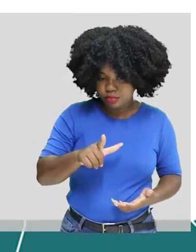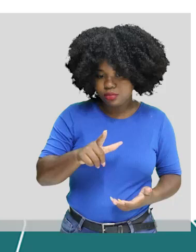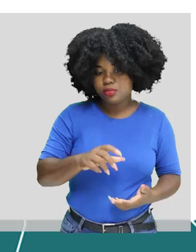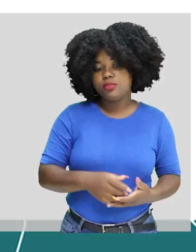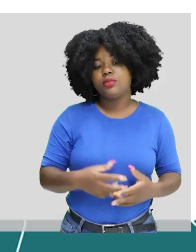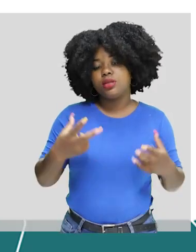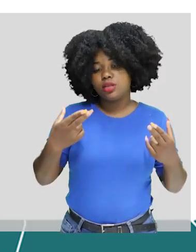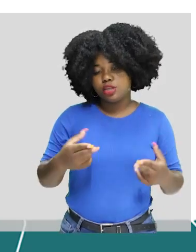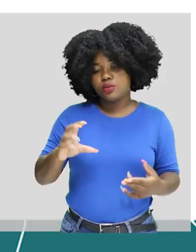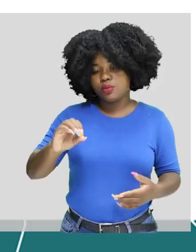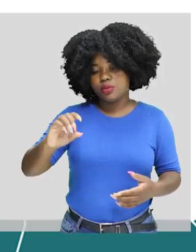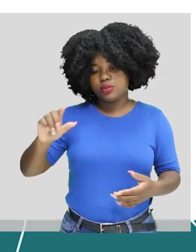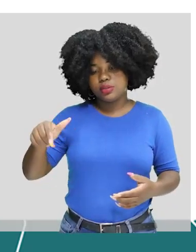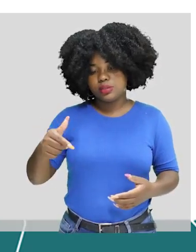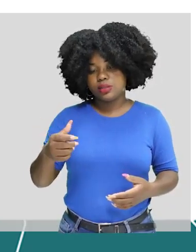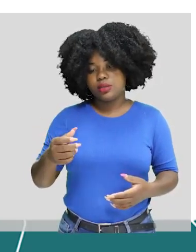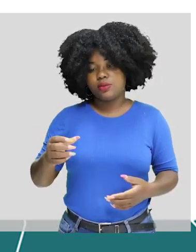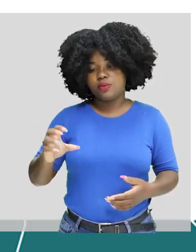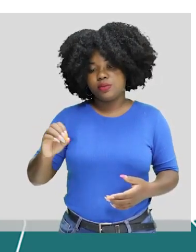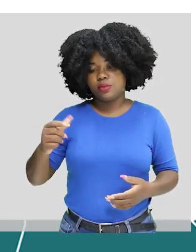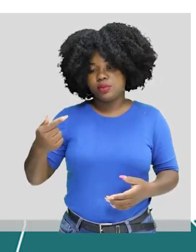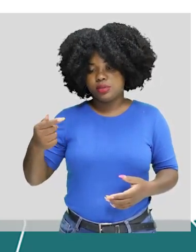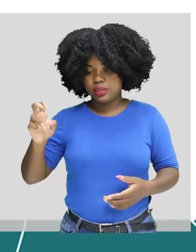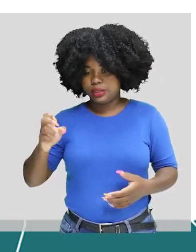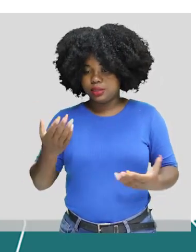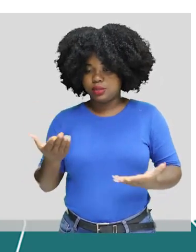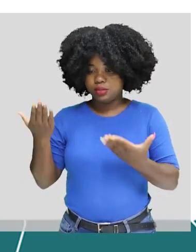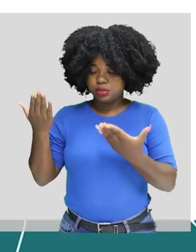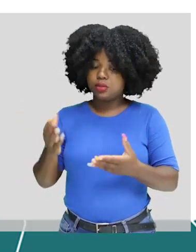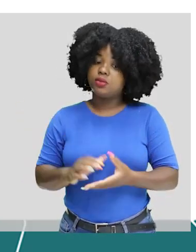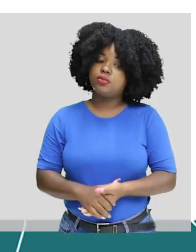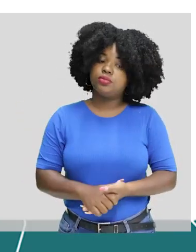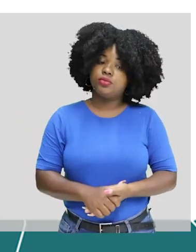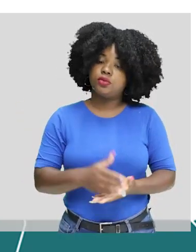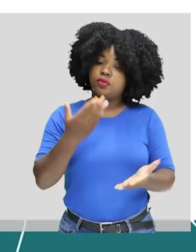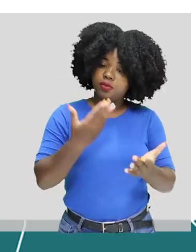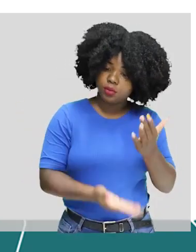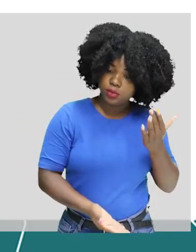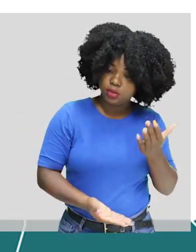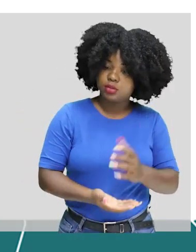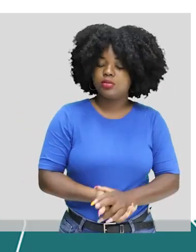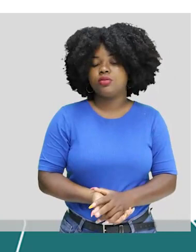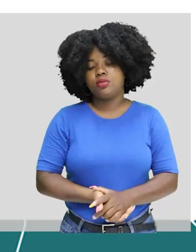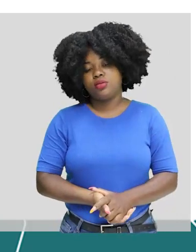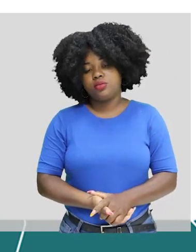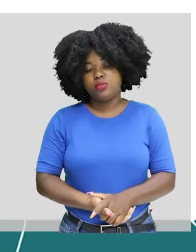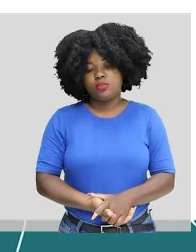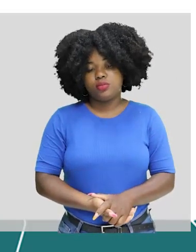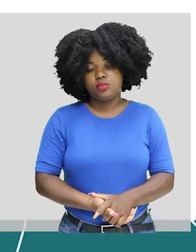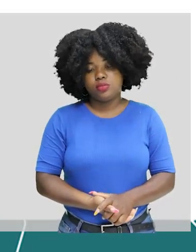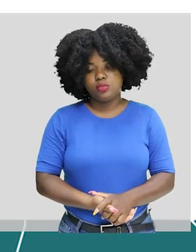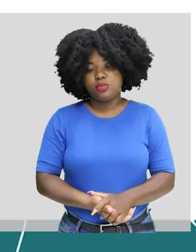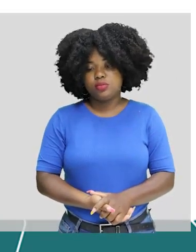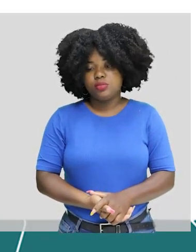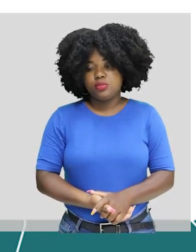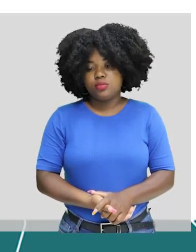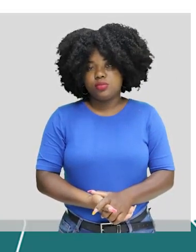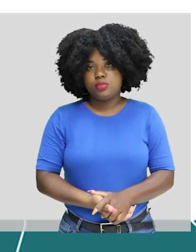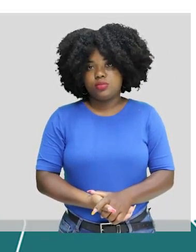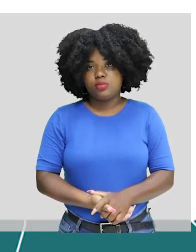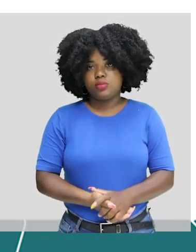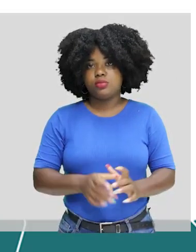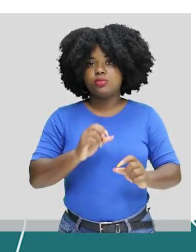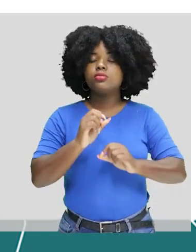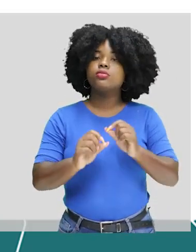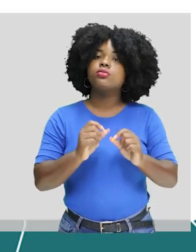igual a 0,075, certo? Foi o que foi perdido após esses dois períodos de meia-vida, que